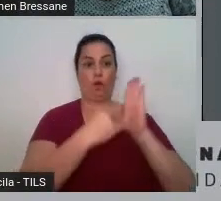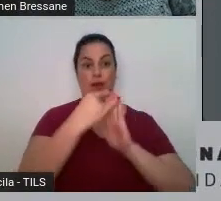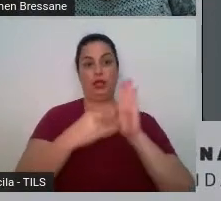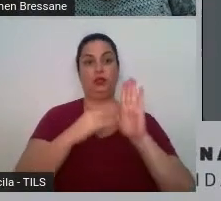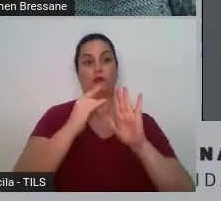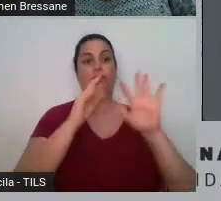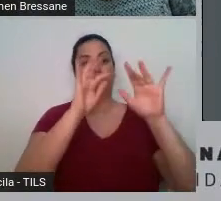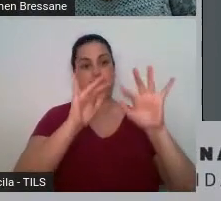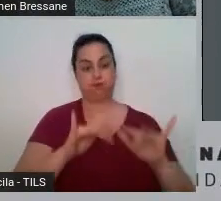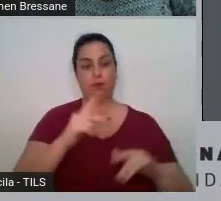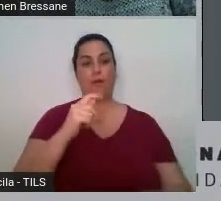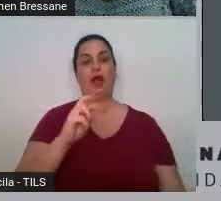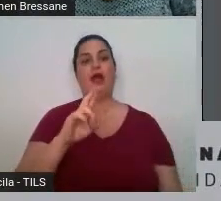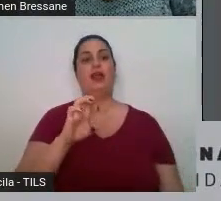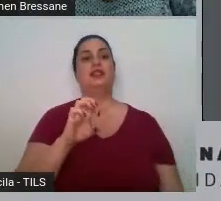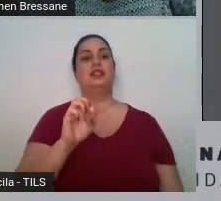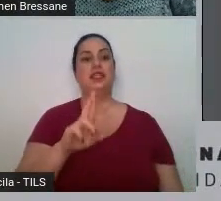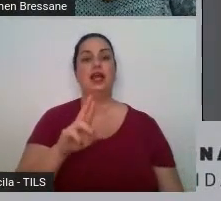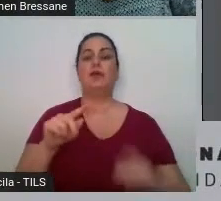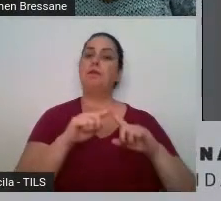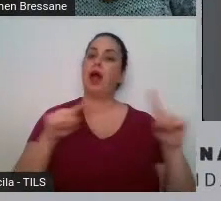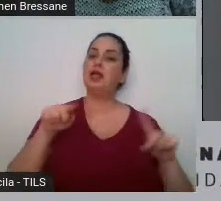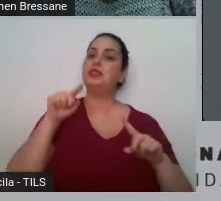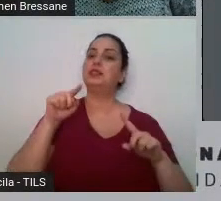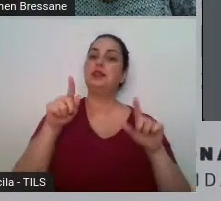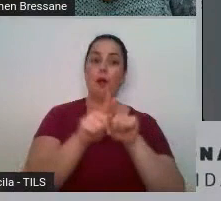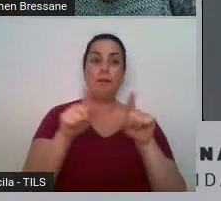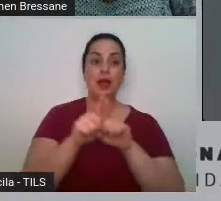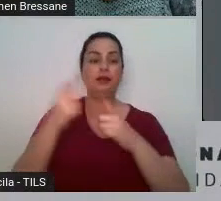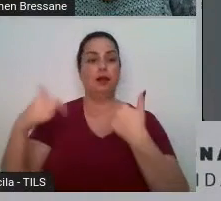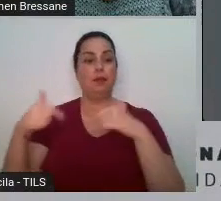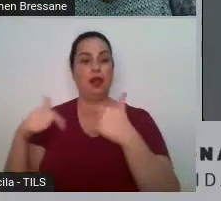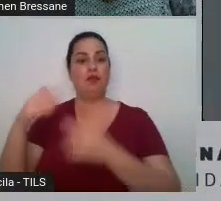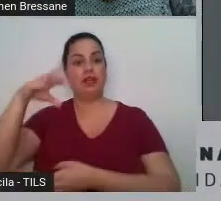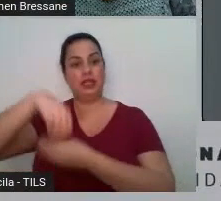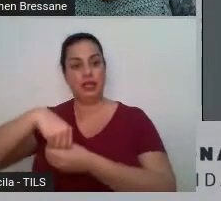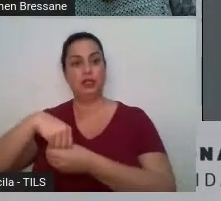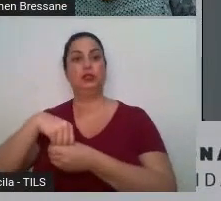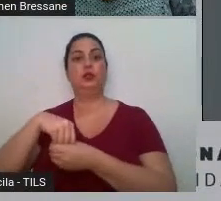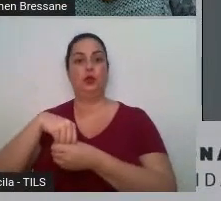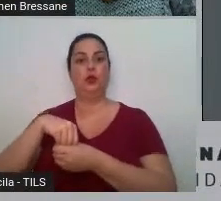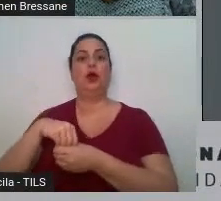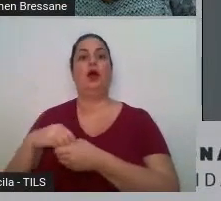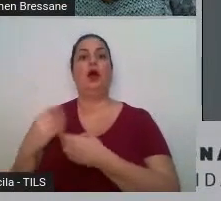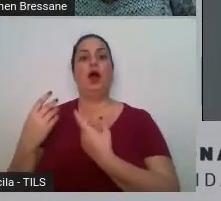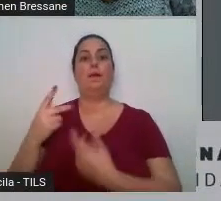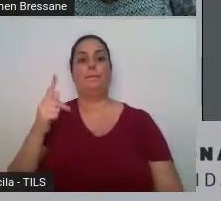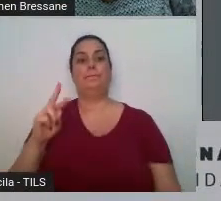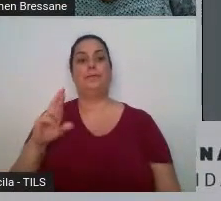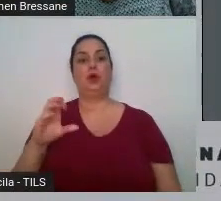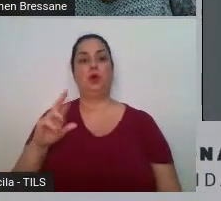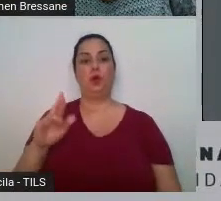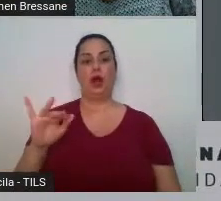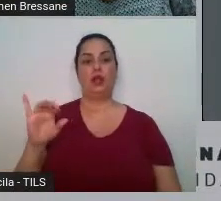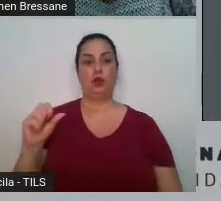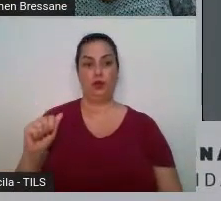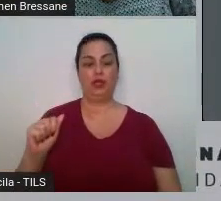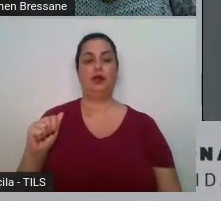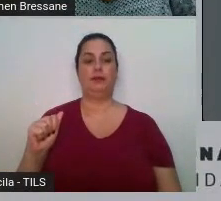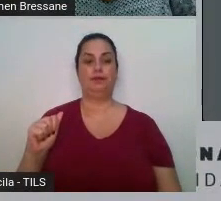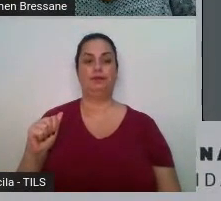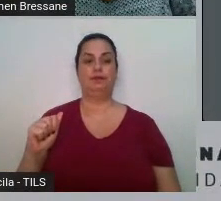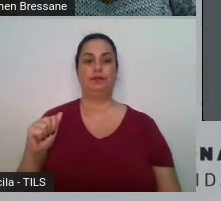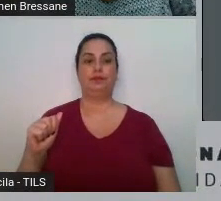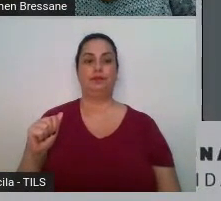contratada pela procuradoria geral do município de Belo Horizonte e responsável pelo departamento jurídico da